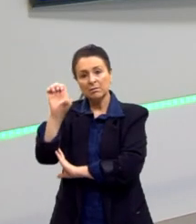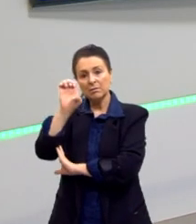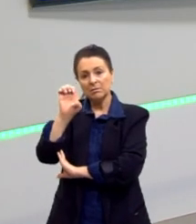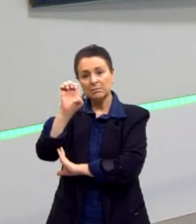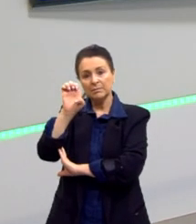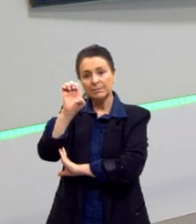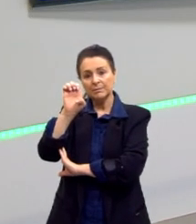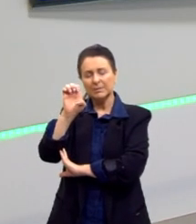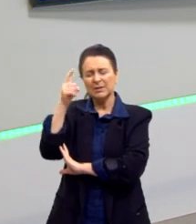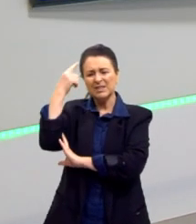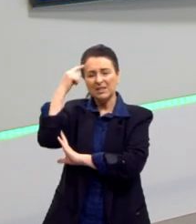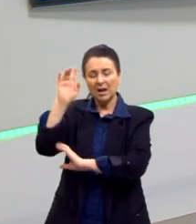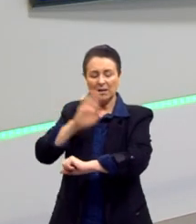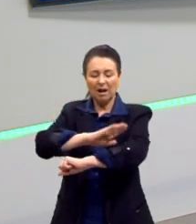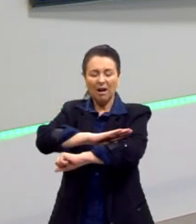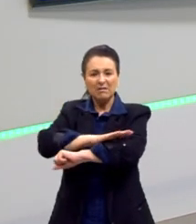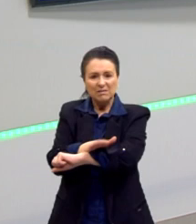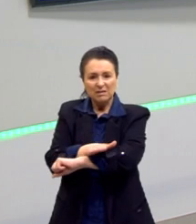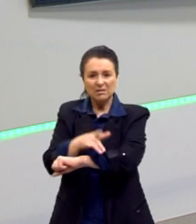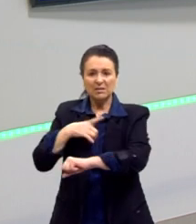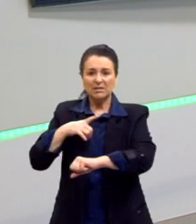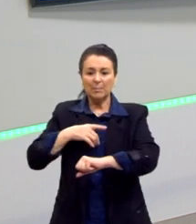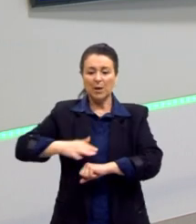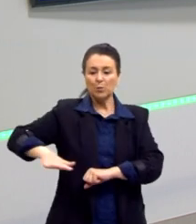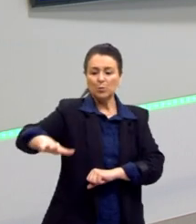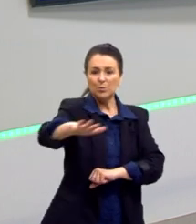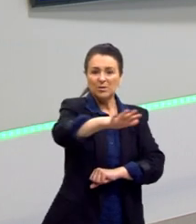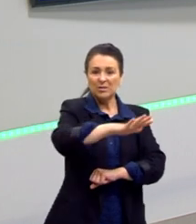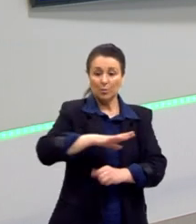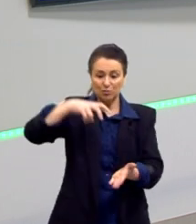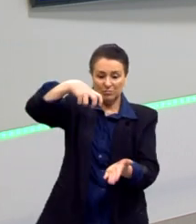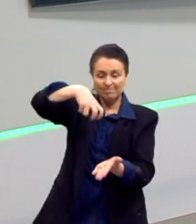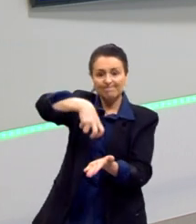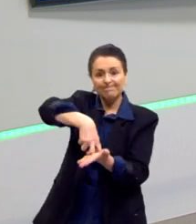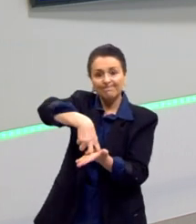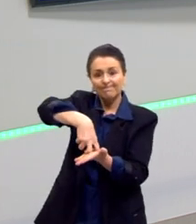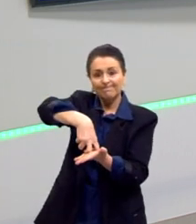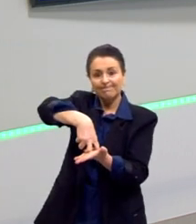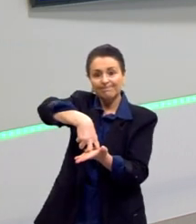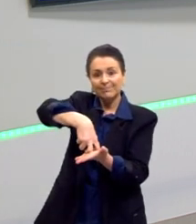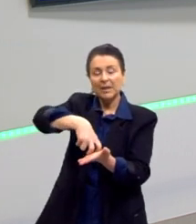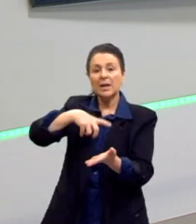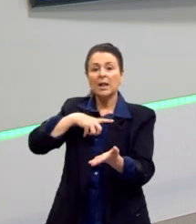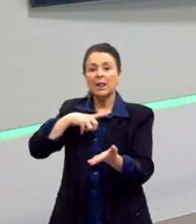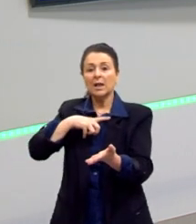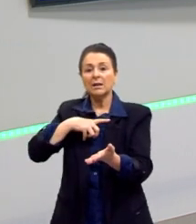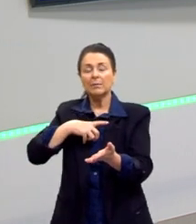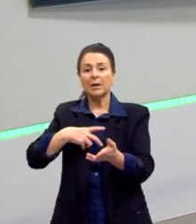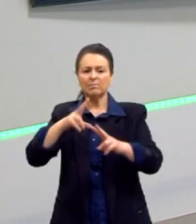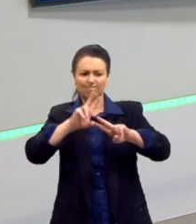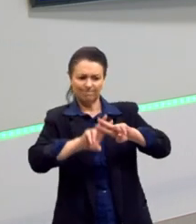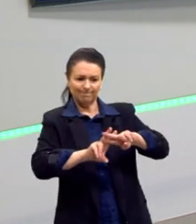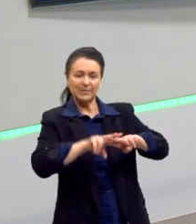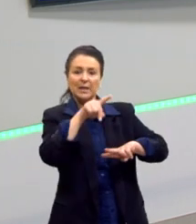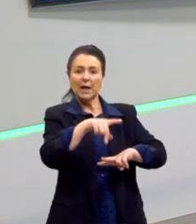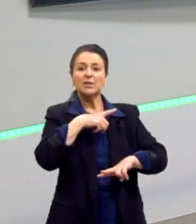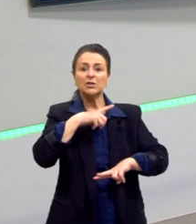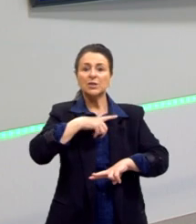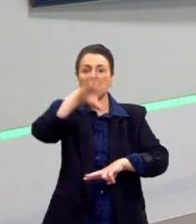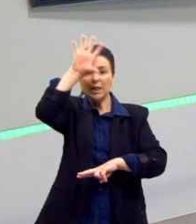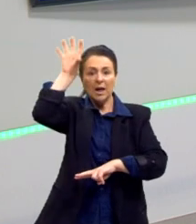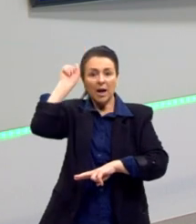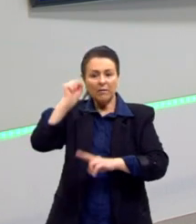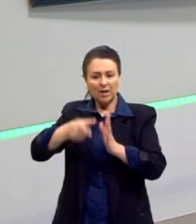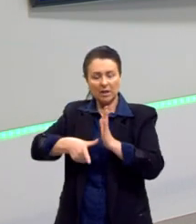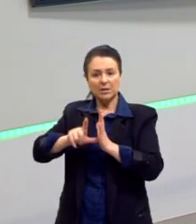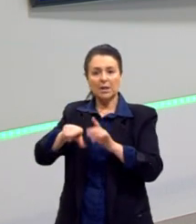todas essas ideias racistas, os próprios campos de concentração, né, já existiam na África antes e essa própria